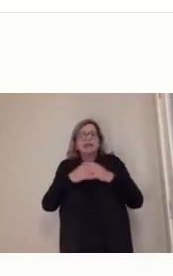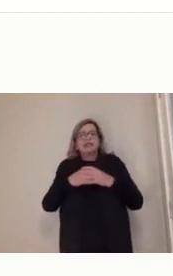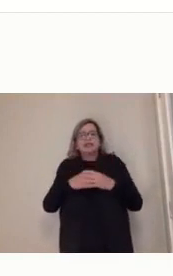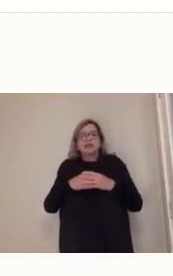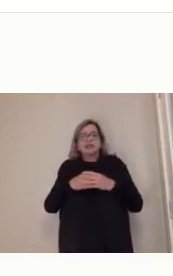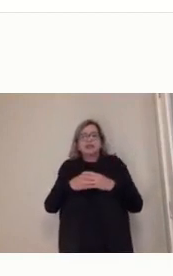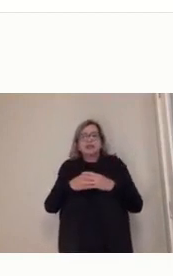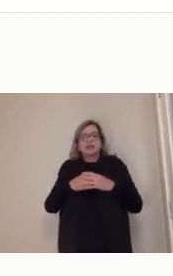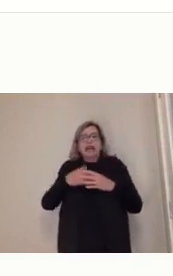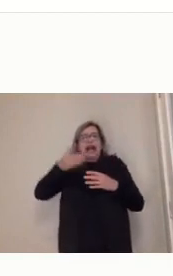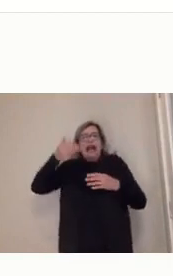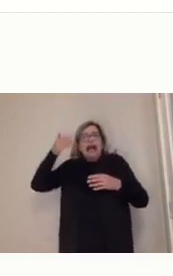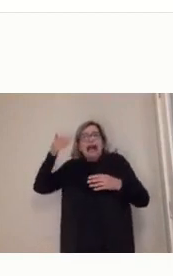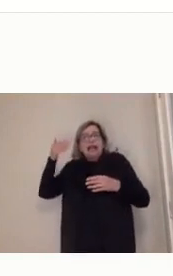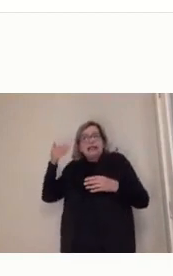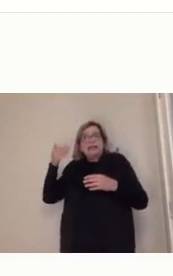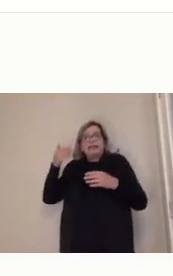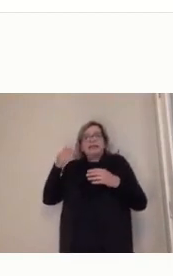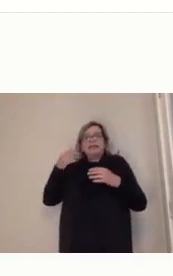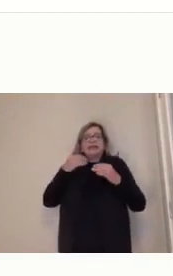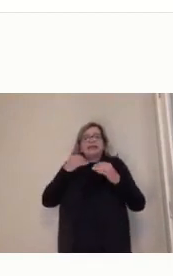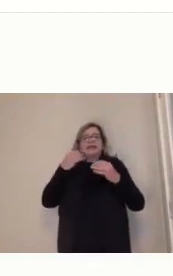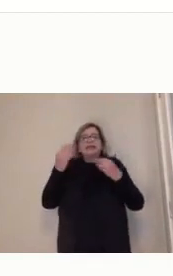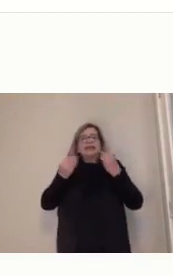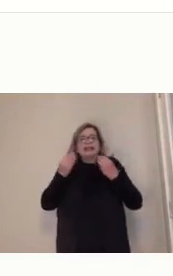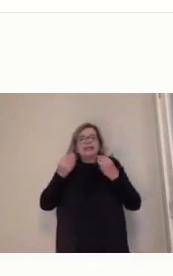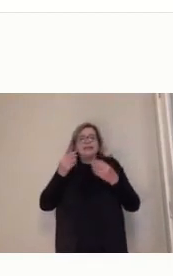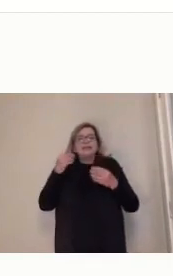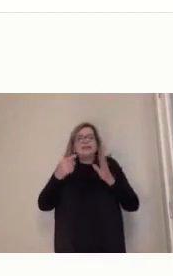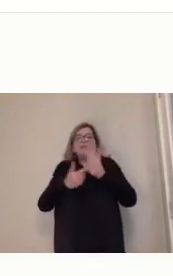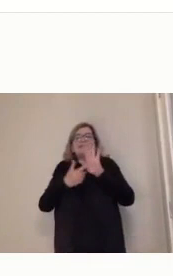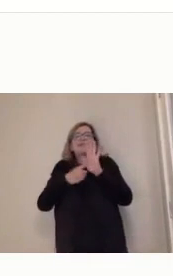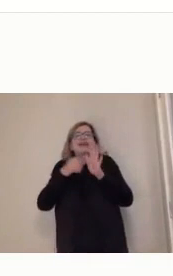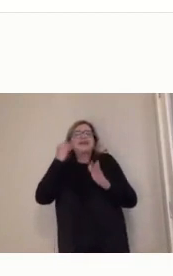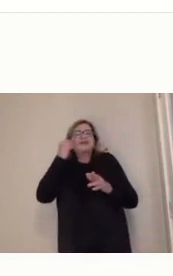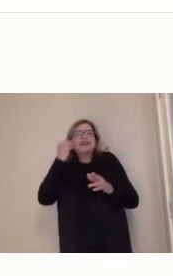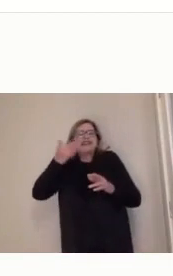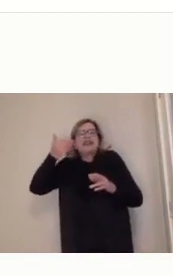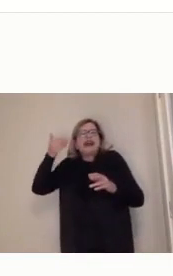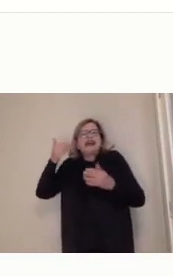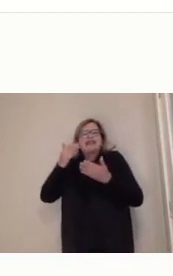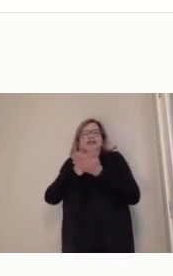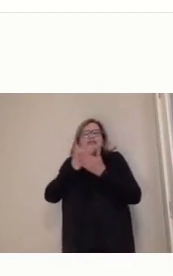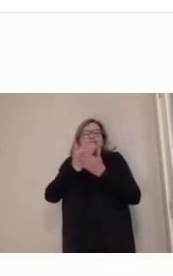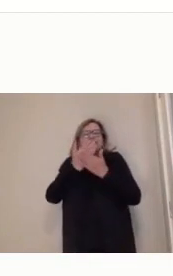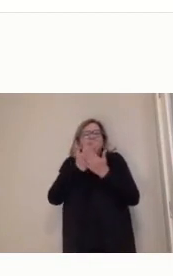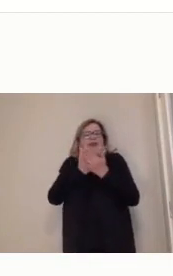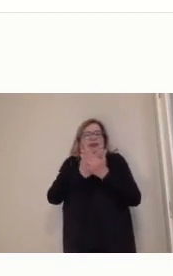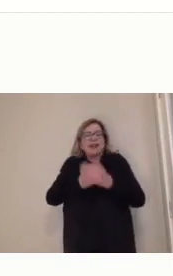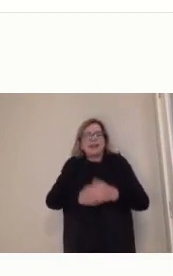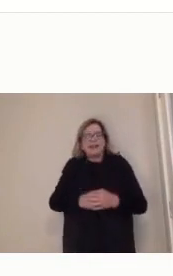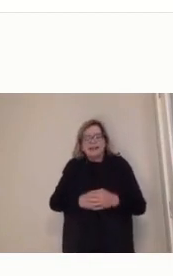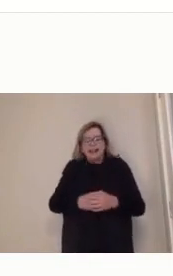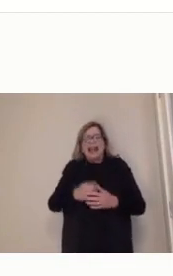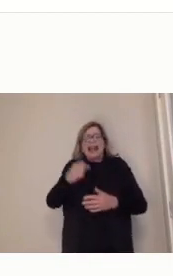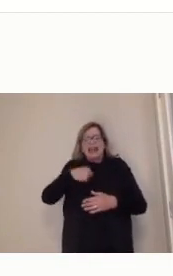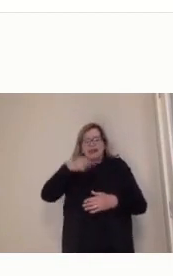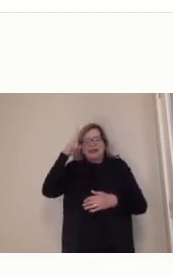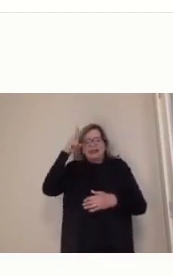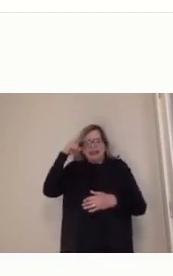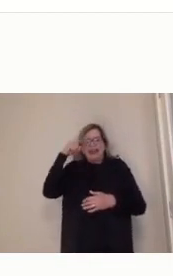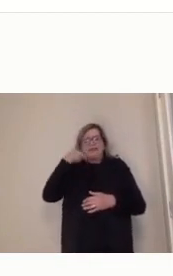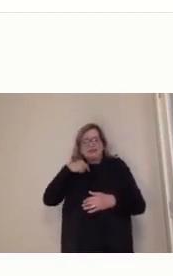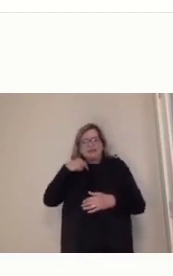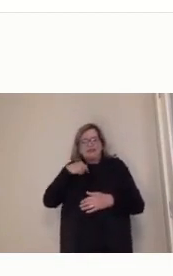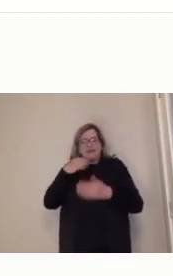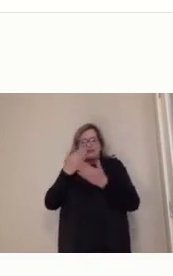Lucinéia. Meu Deus do céu! Eu tinha que viver emprestando o computador do meu solo, que era o único que tinha para eu poder digitar e era mais só para